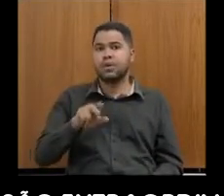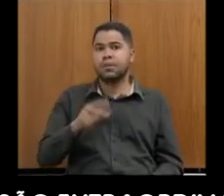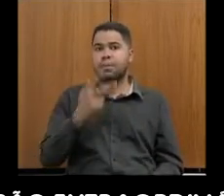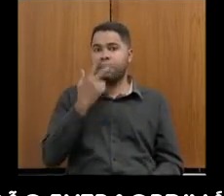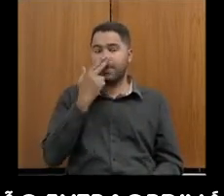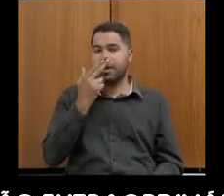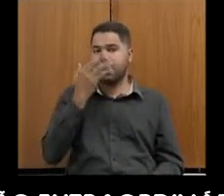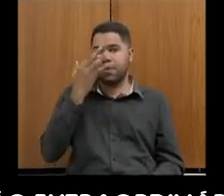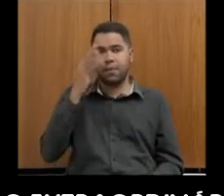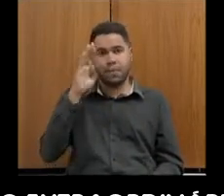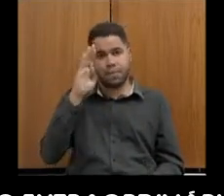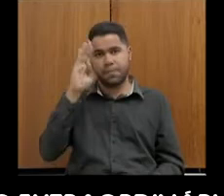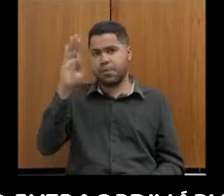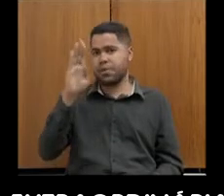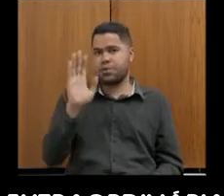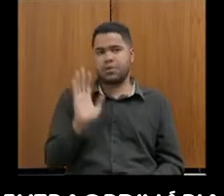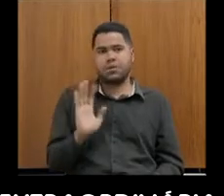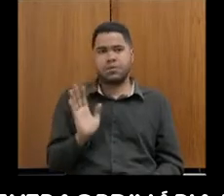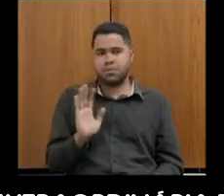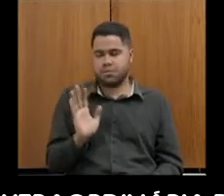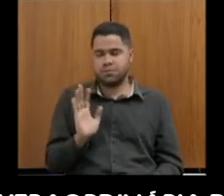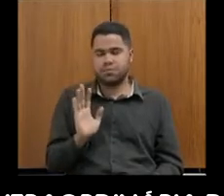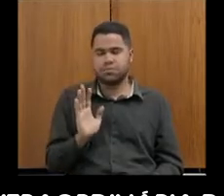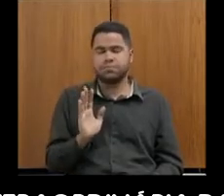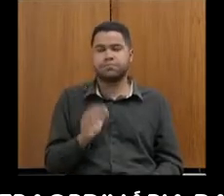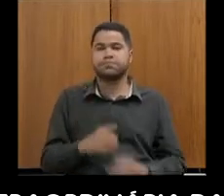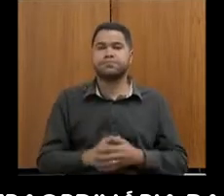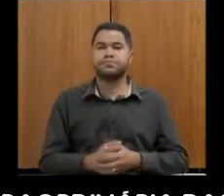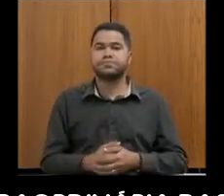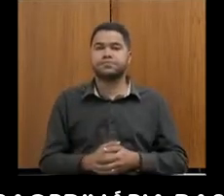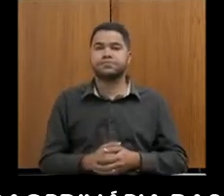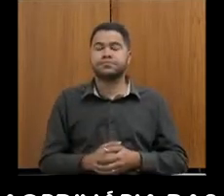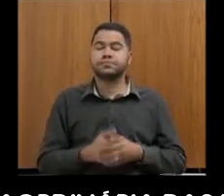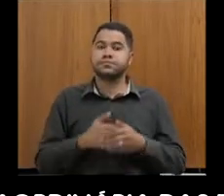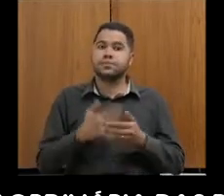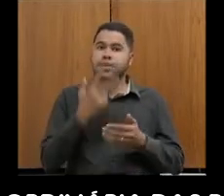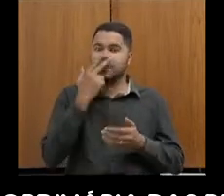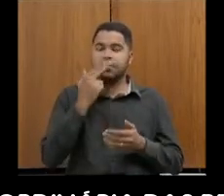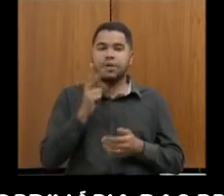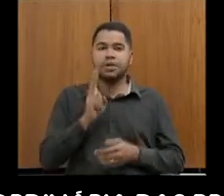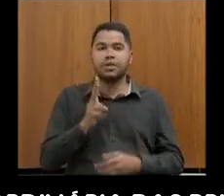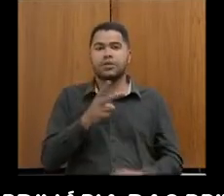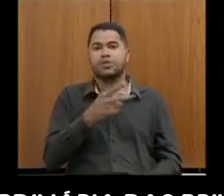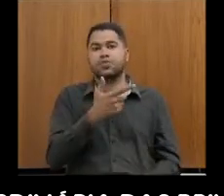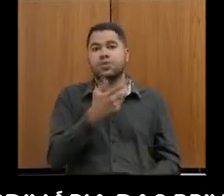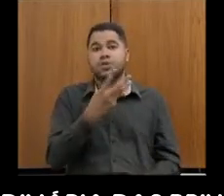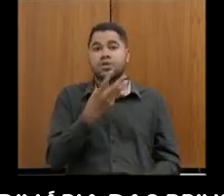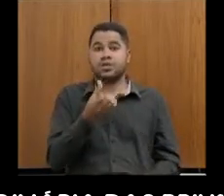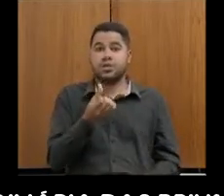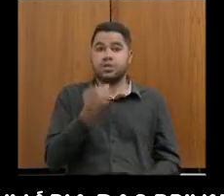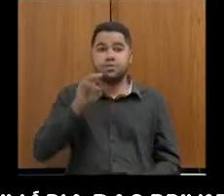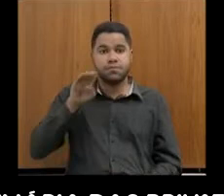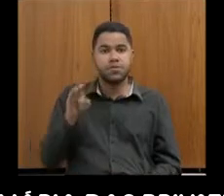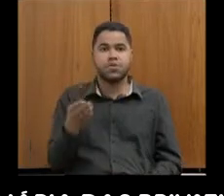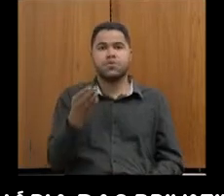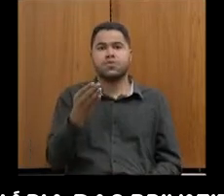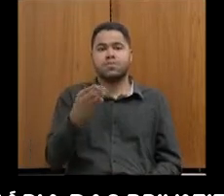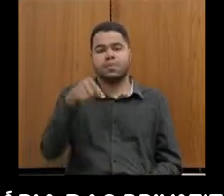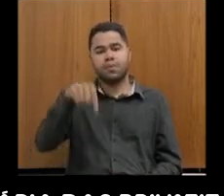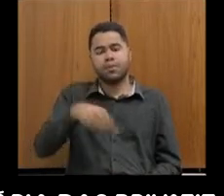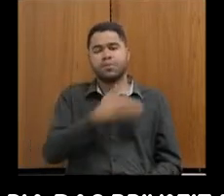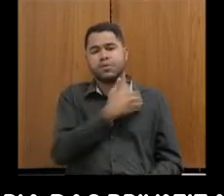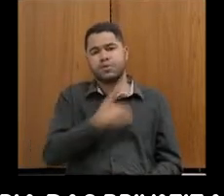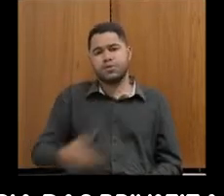principal para essas empresas, para esses investidores que ultrapassam 236 bilhões para o Estado de Minas Gerais,